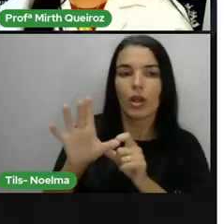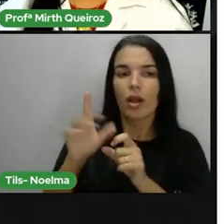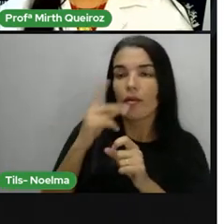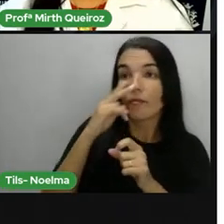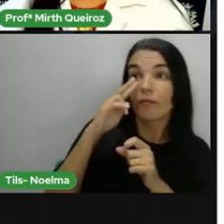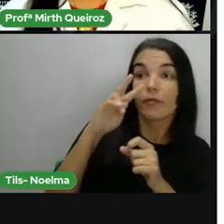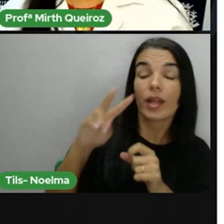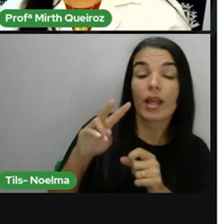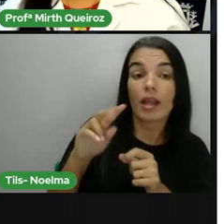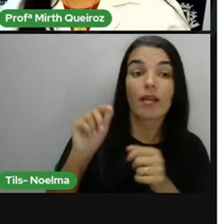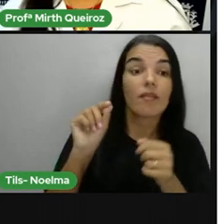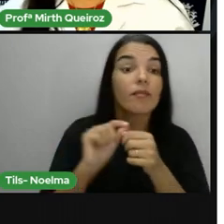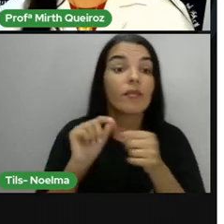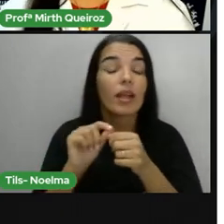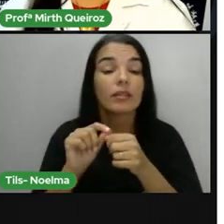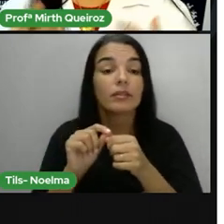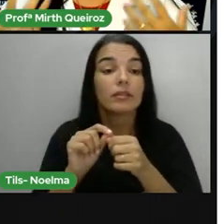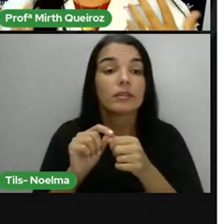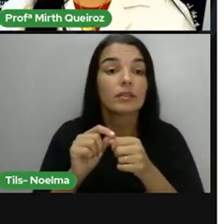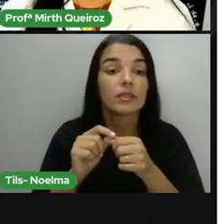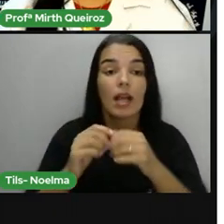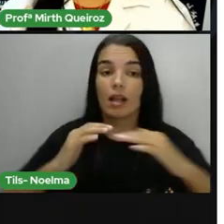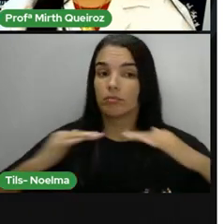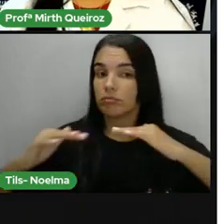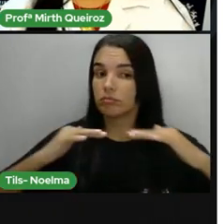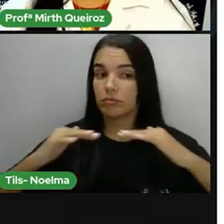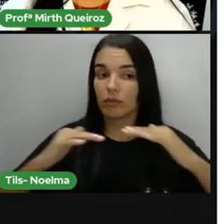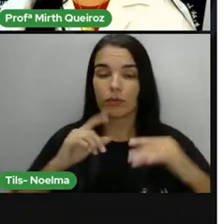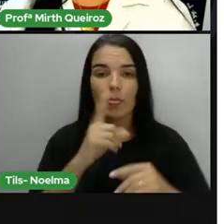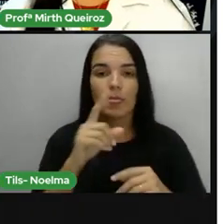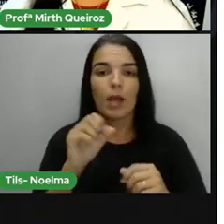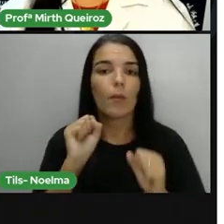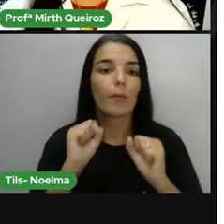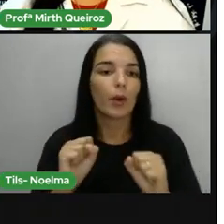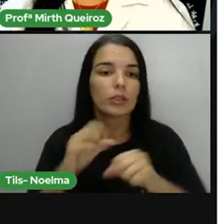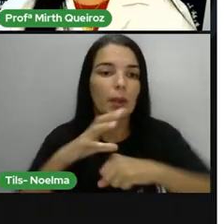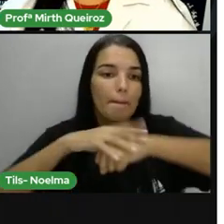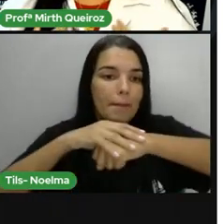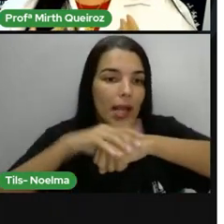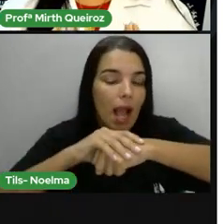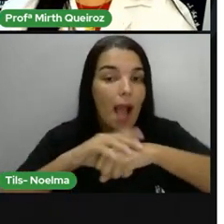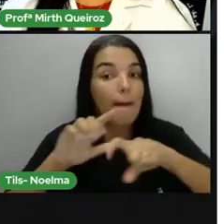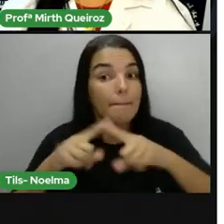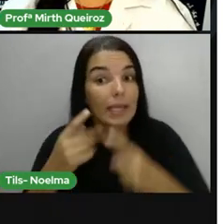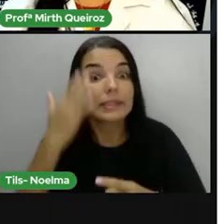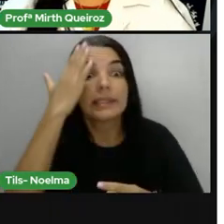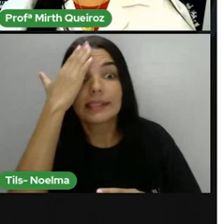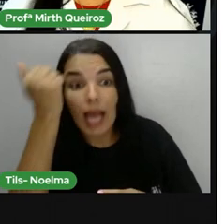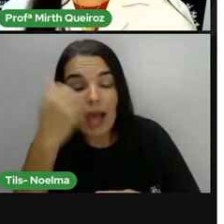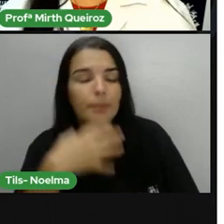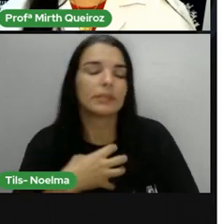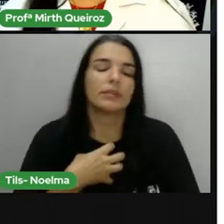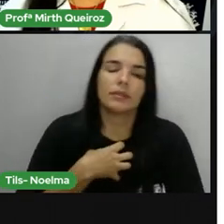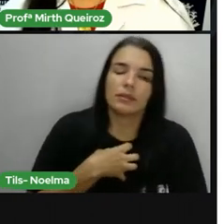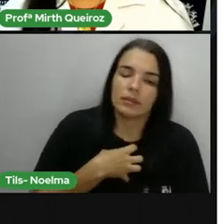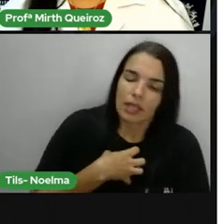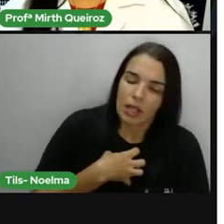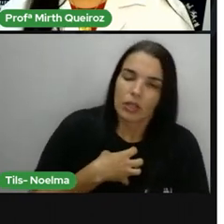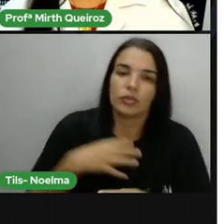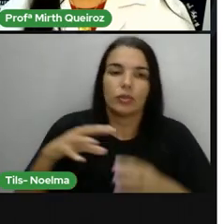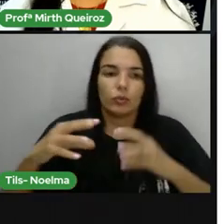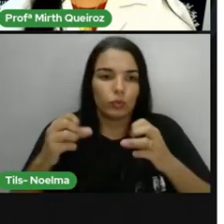hábitos e rituais. São coisas que a gente não toca, mas que a gente sente, a gente